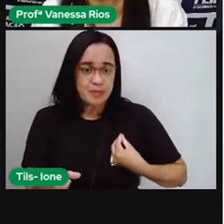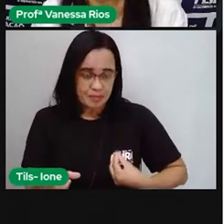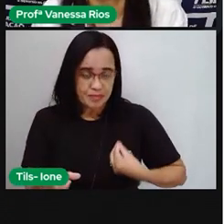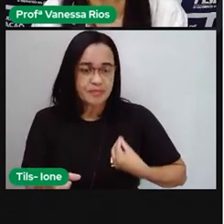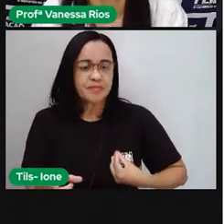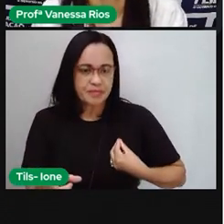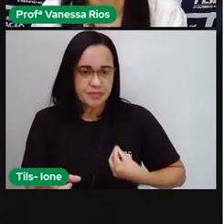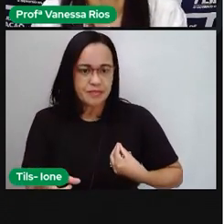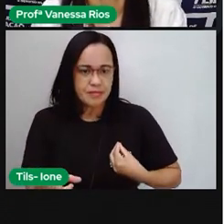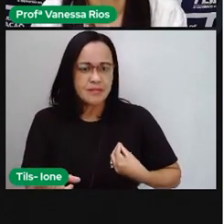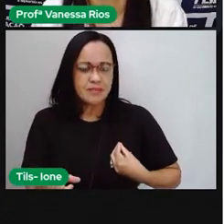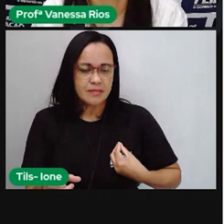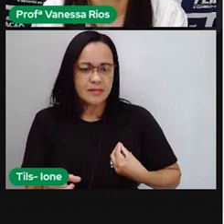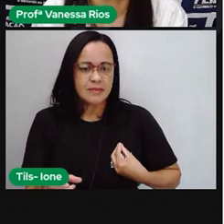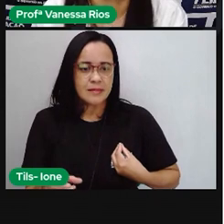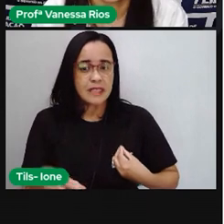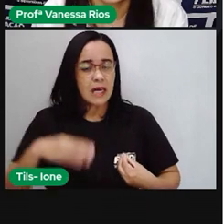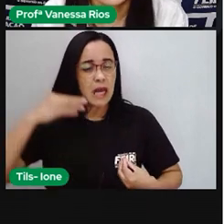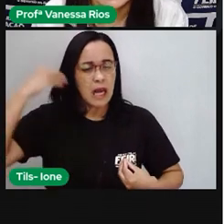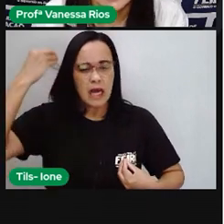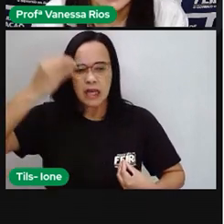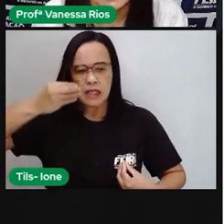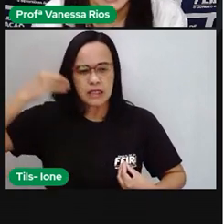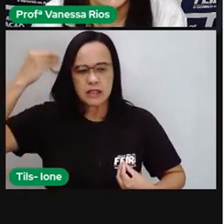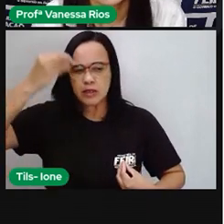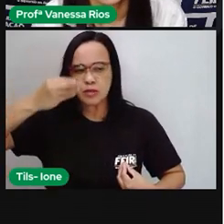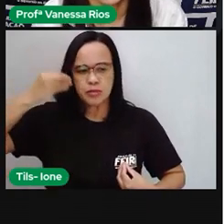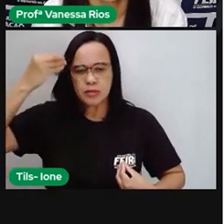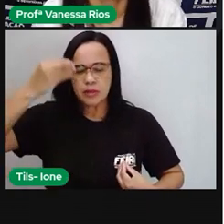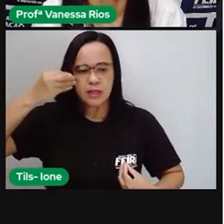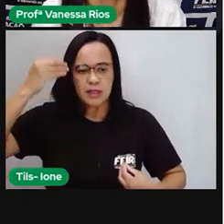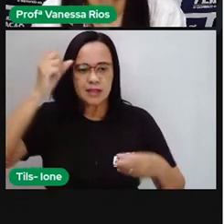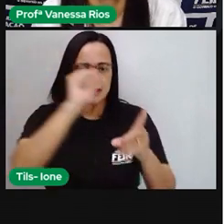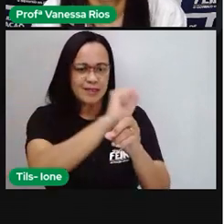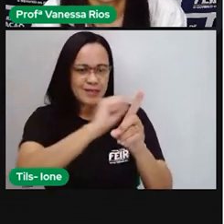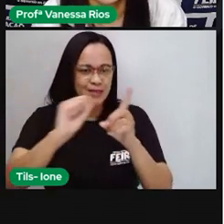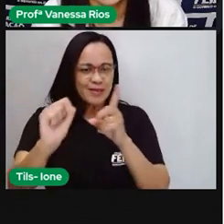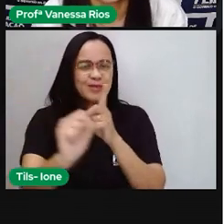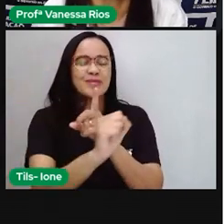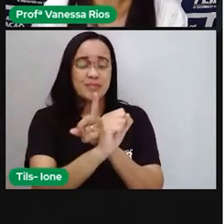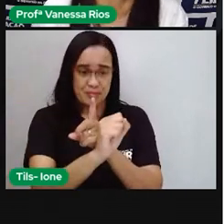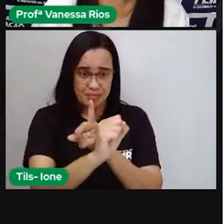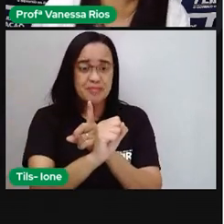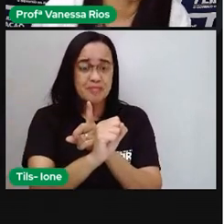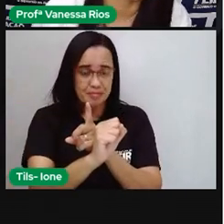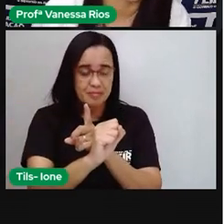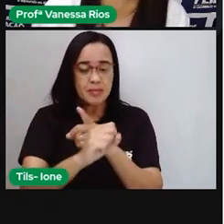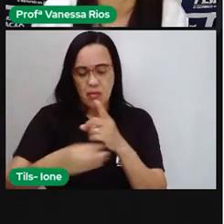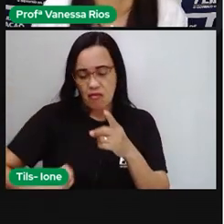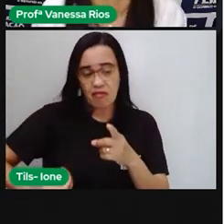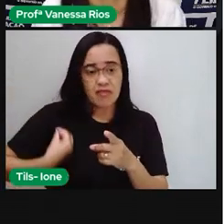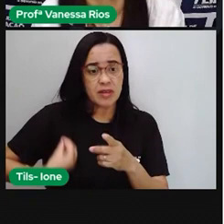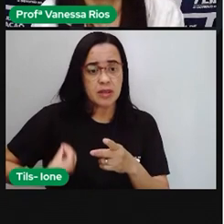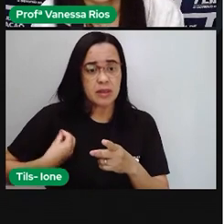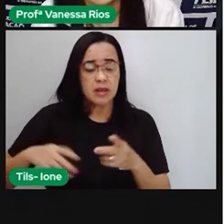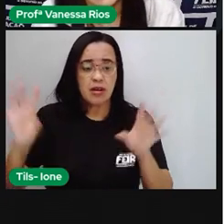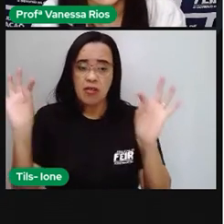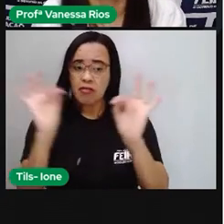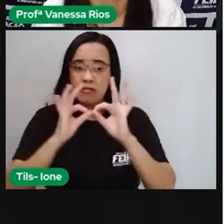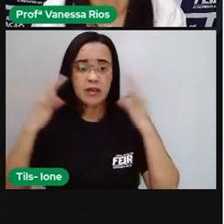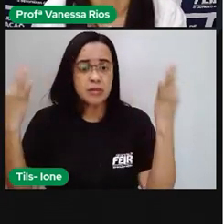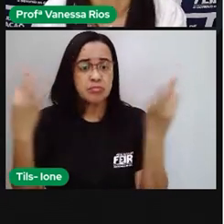vivências, às nossas experiências sociais. Aquilo que a gente convive com os nossos pais, com a nossa